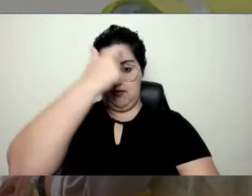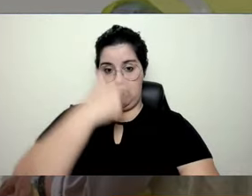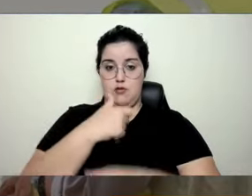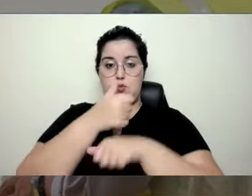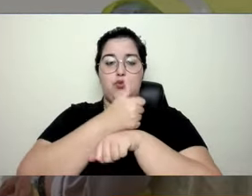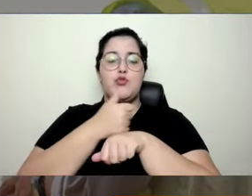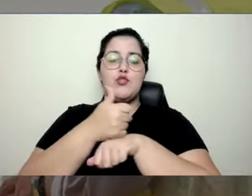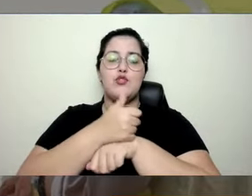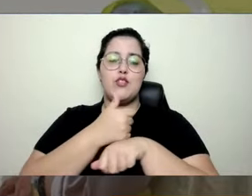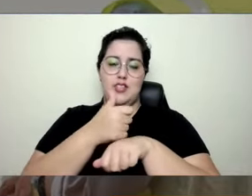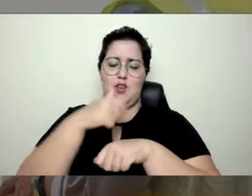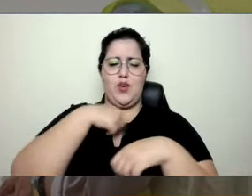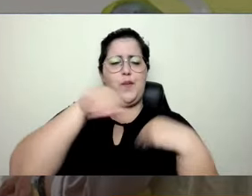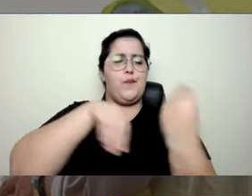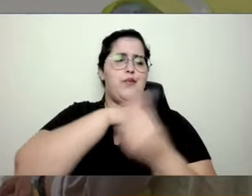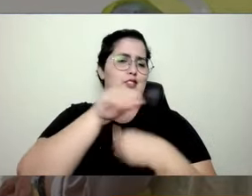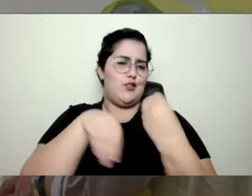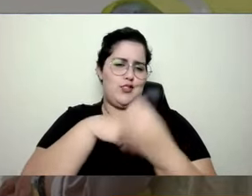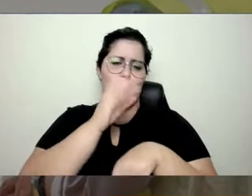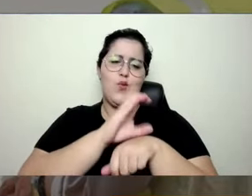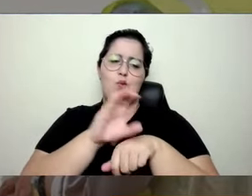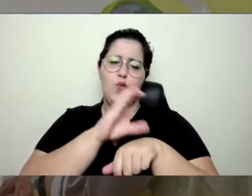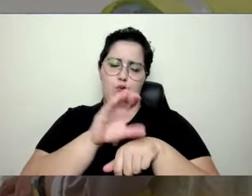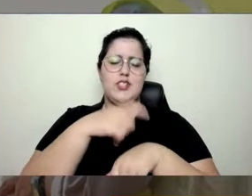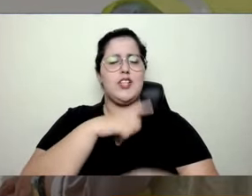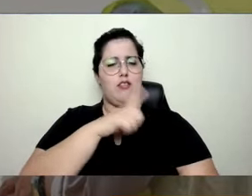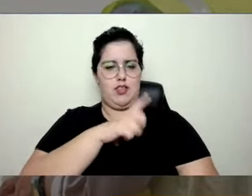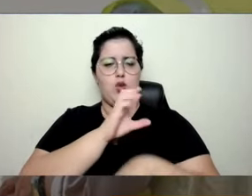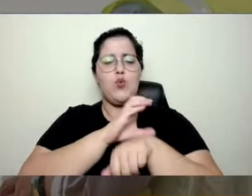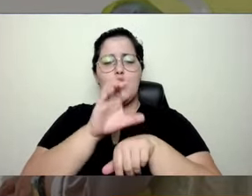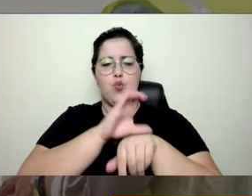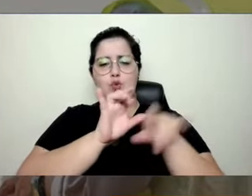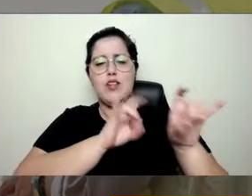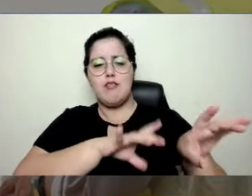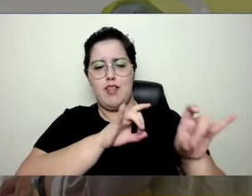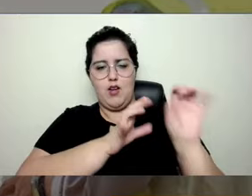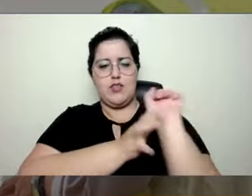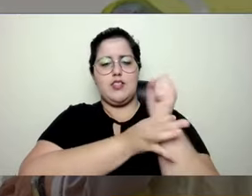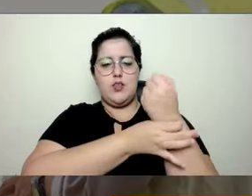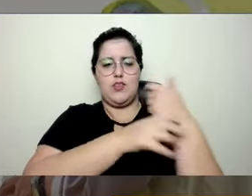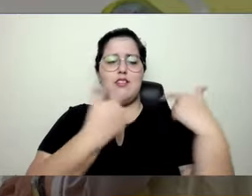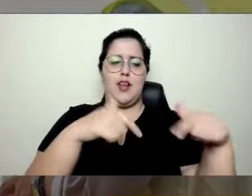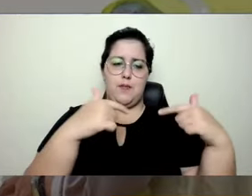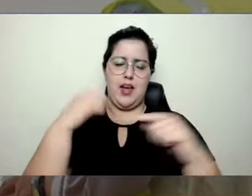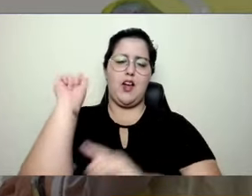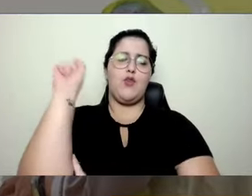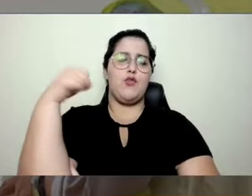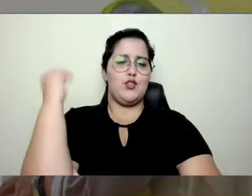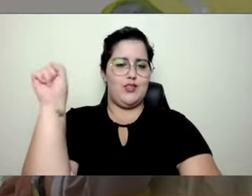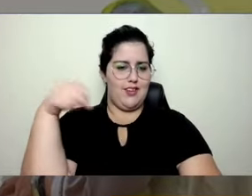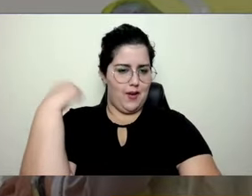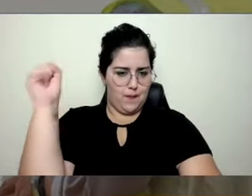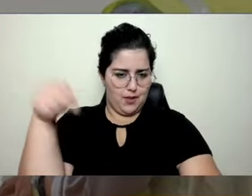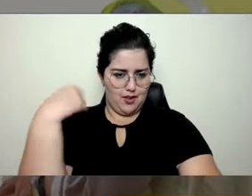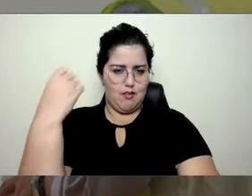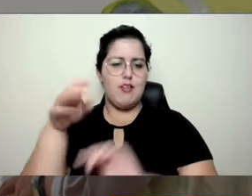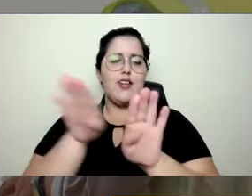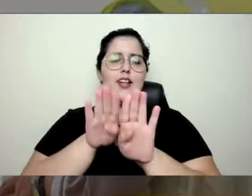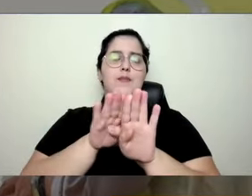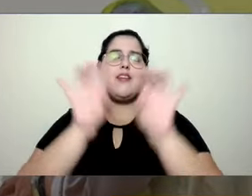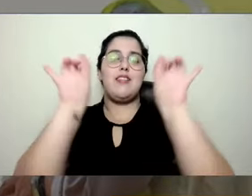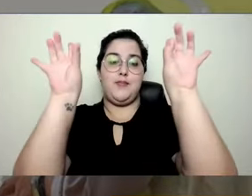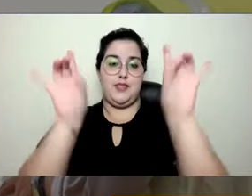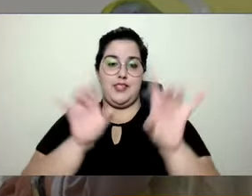sou uma salada. Então, técnica e segurança do trabalho, fisioterapeuta, especialista em educação,